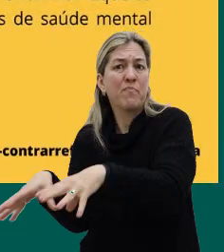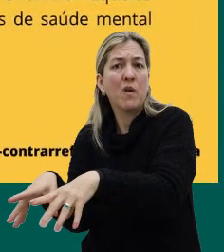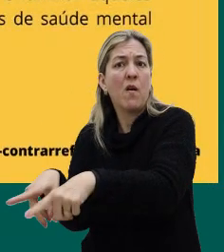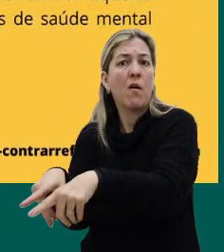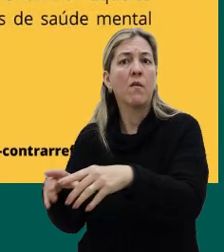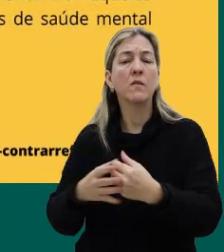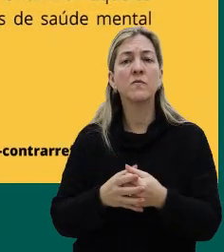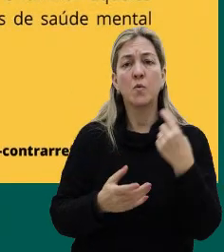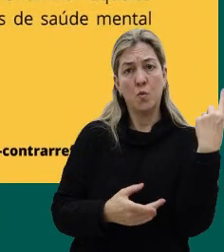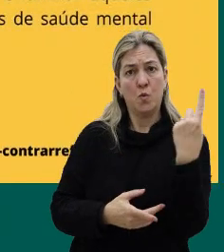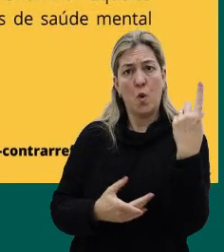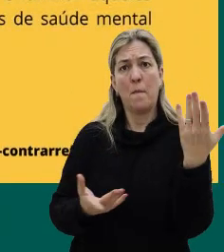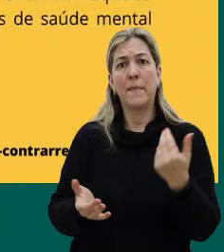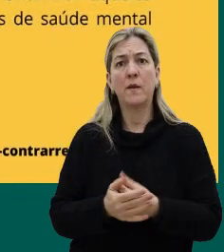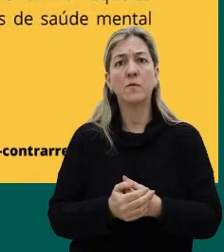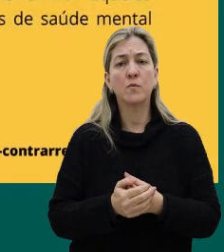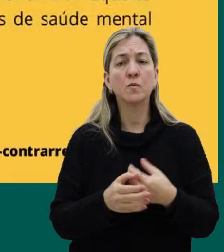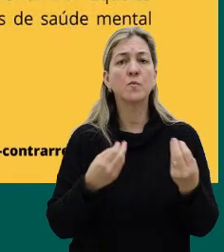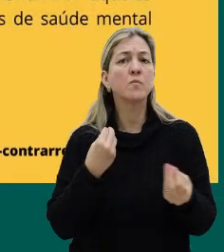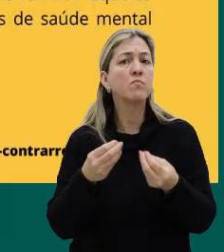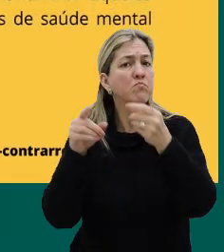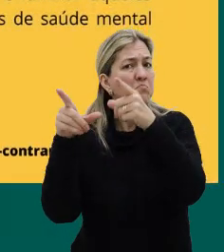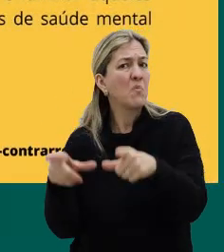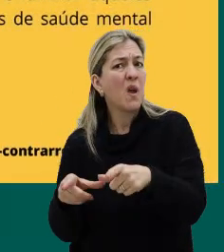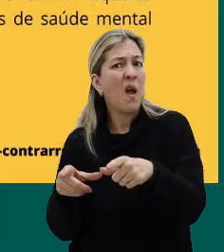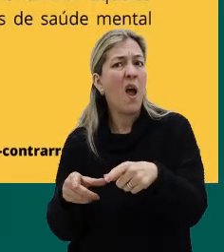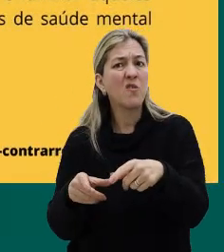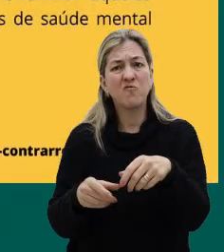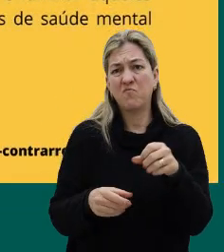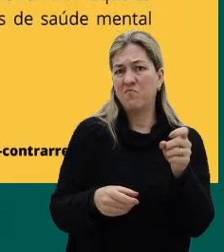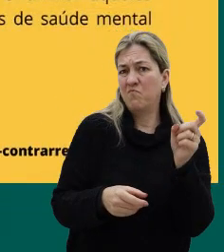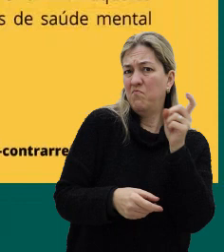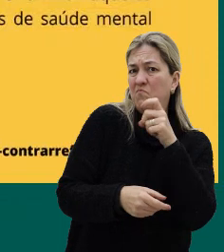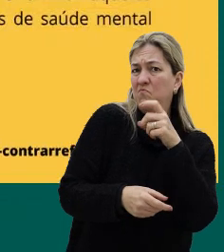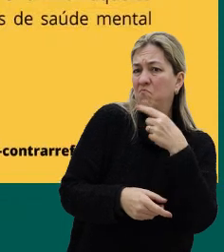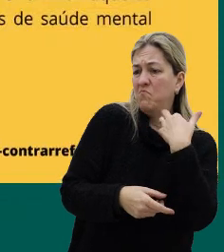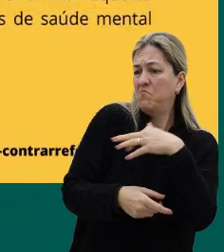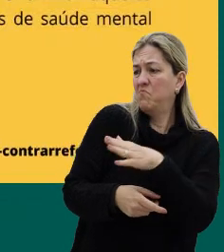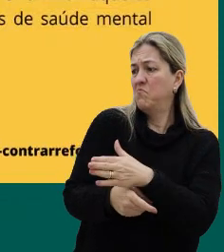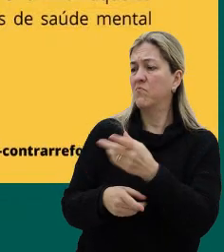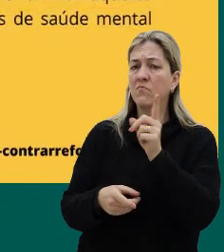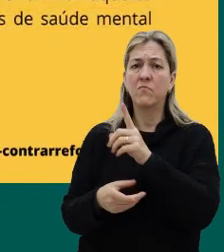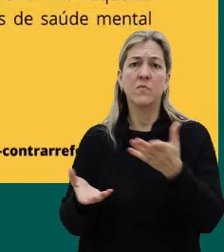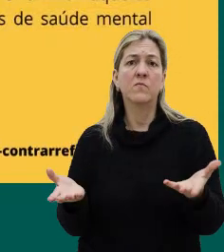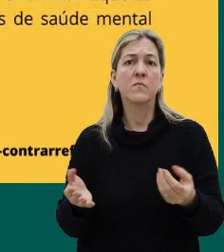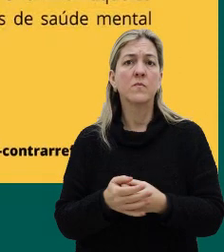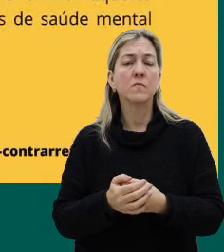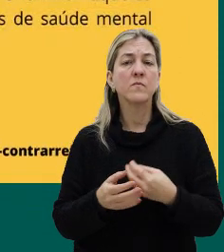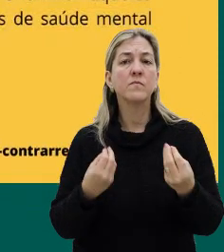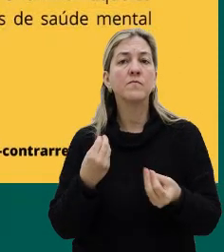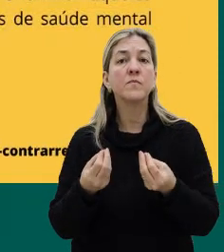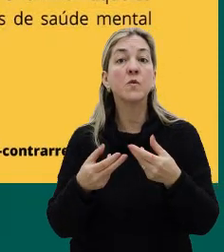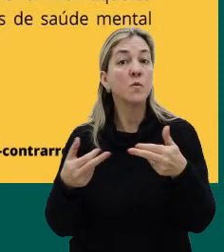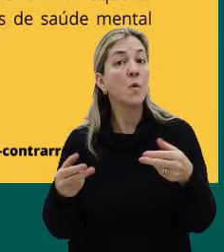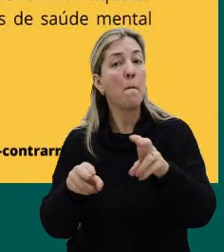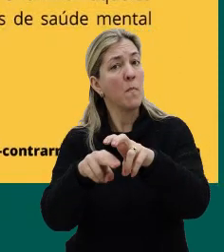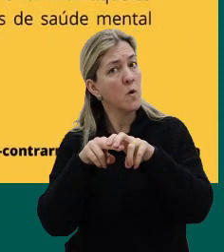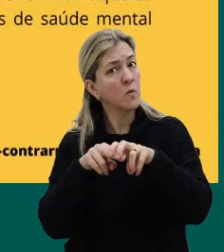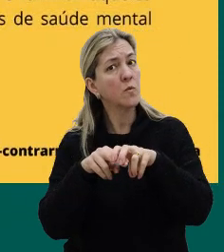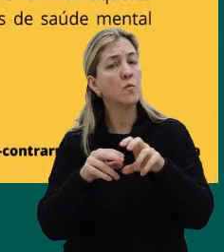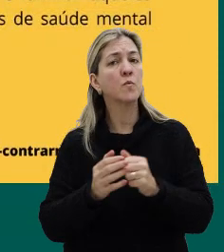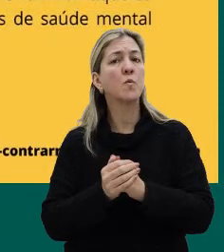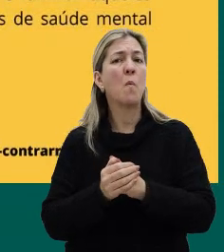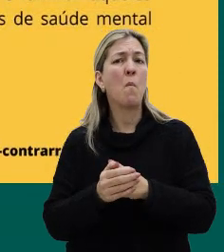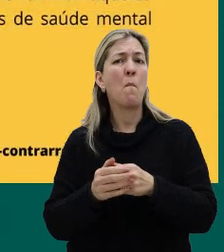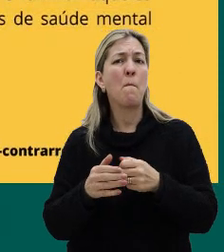né, de lugar de isolamento e de um lugar de negação, né, dessas coisas e, por isso, muito